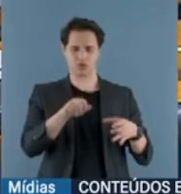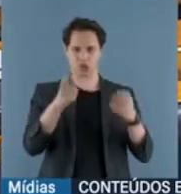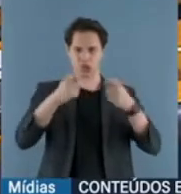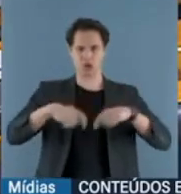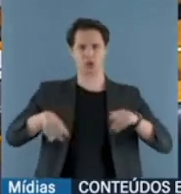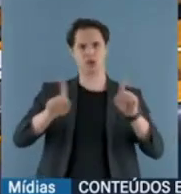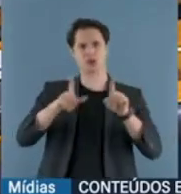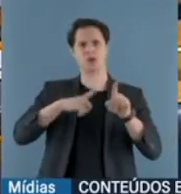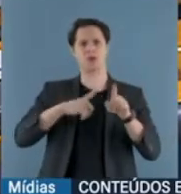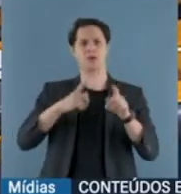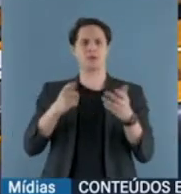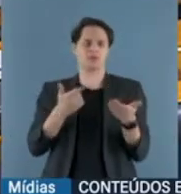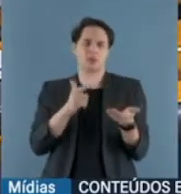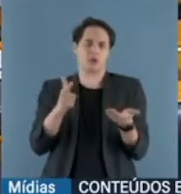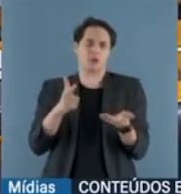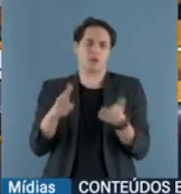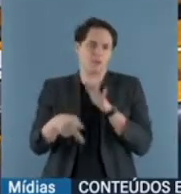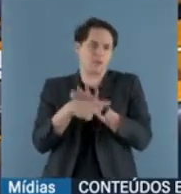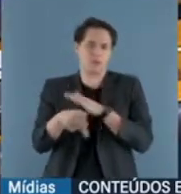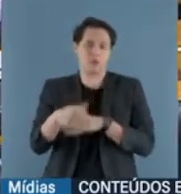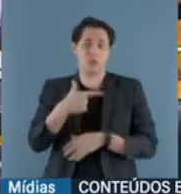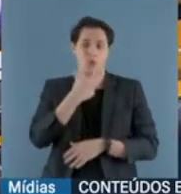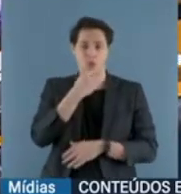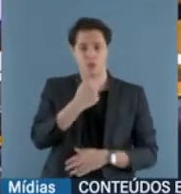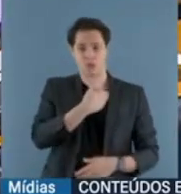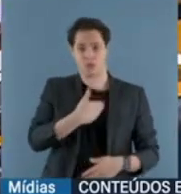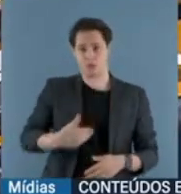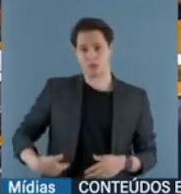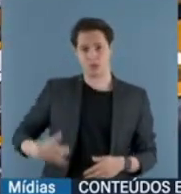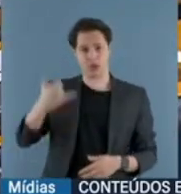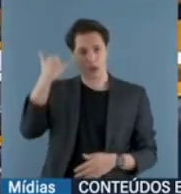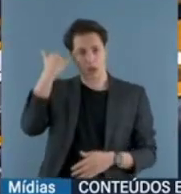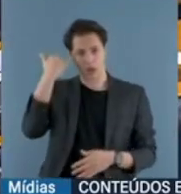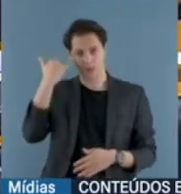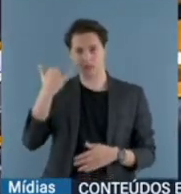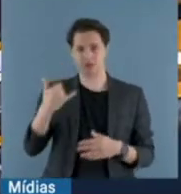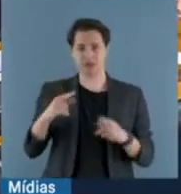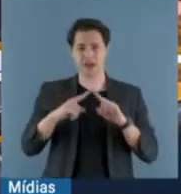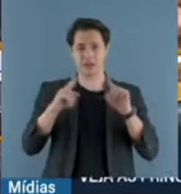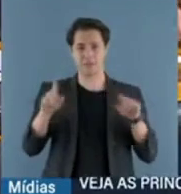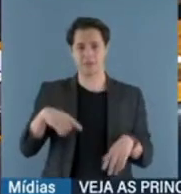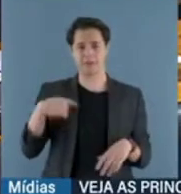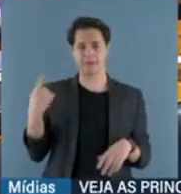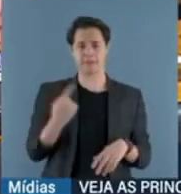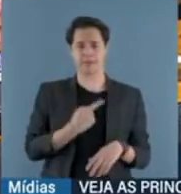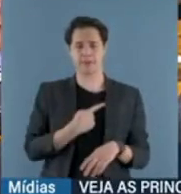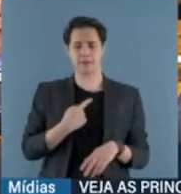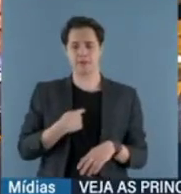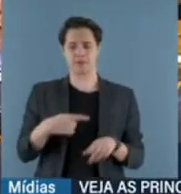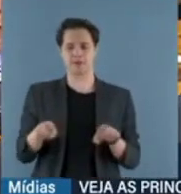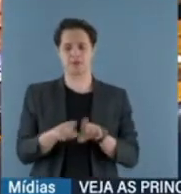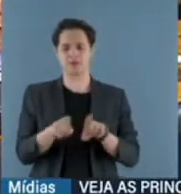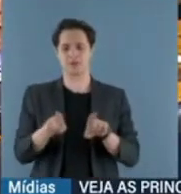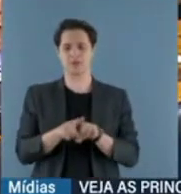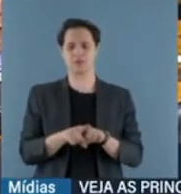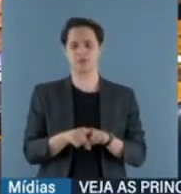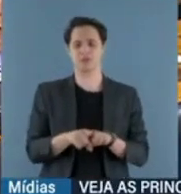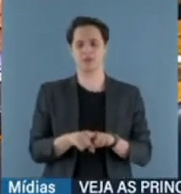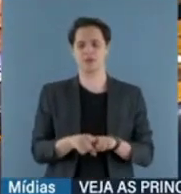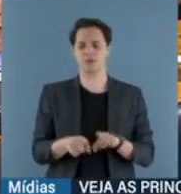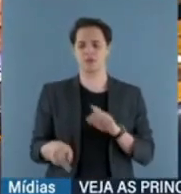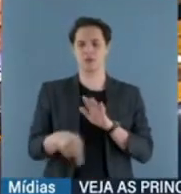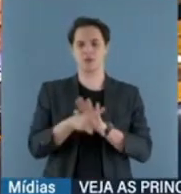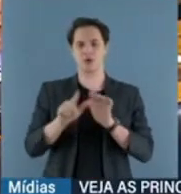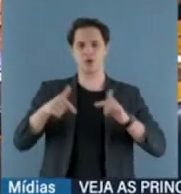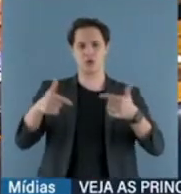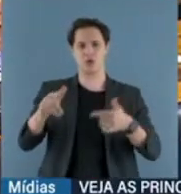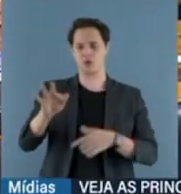não haveria de ser do governador Ibanez aceitar a intervenção, a utilização da Força